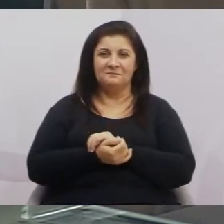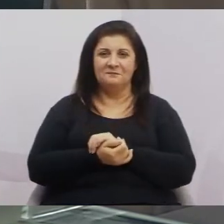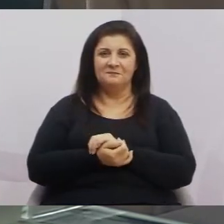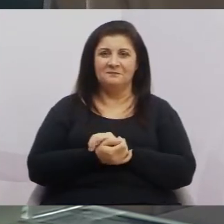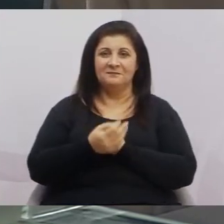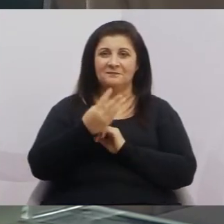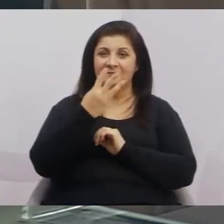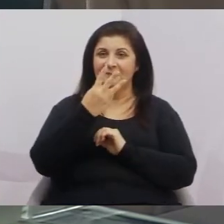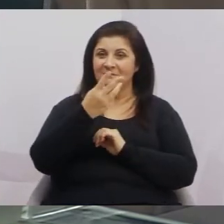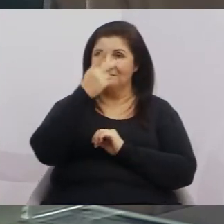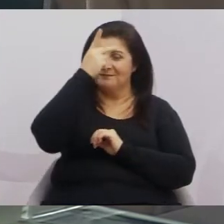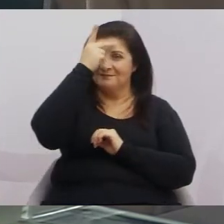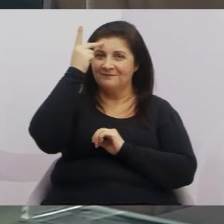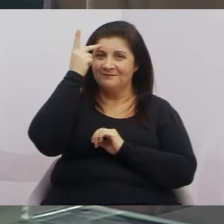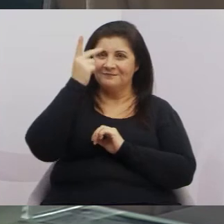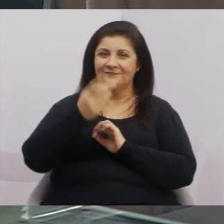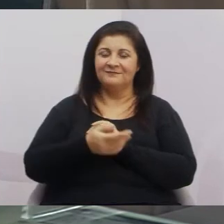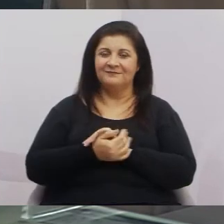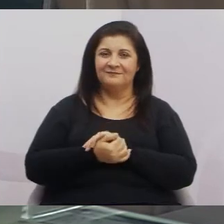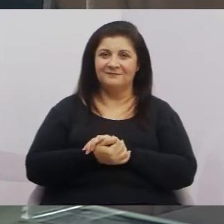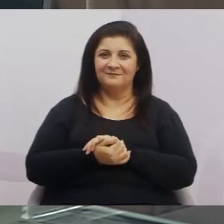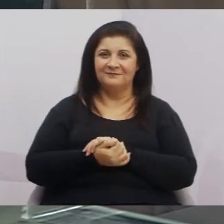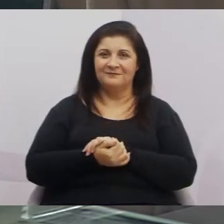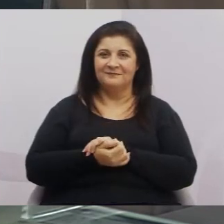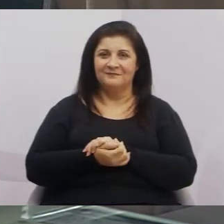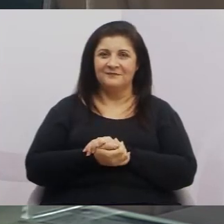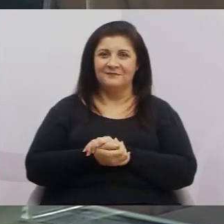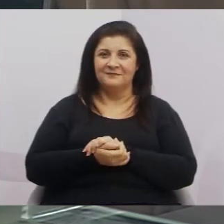pessoas da população assistindo nesse momento.